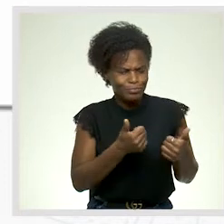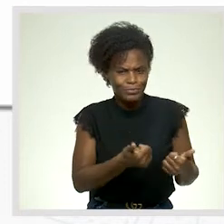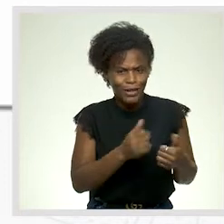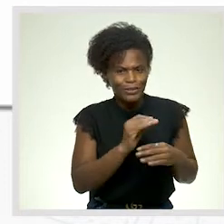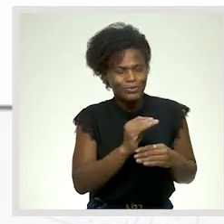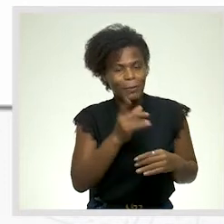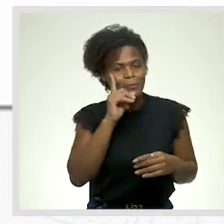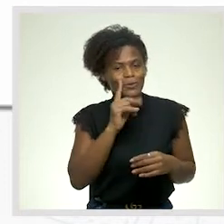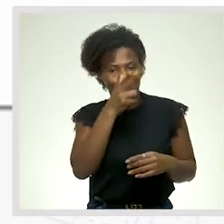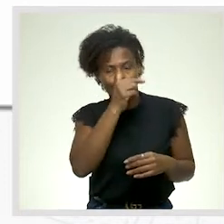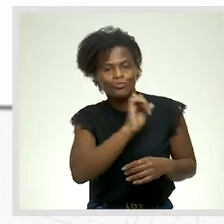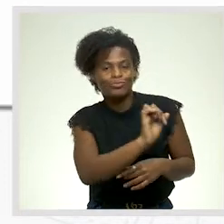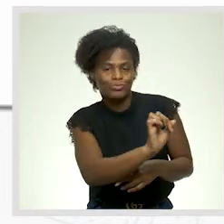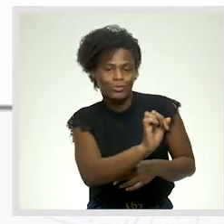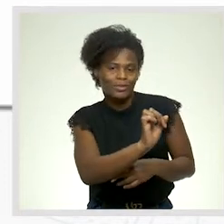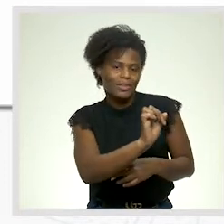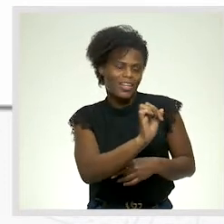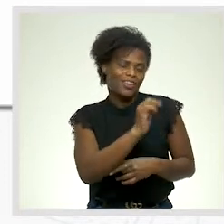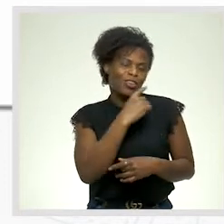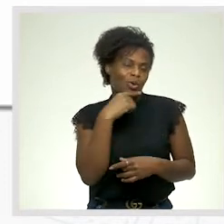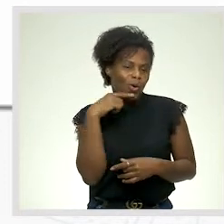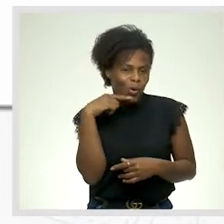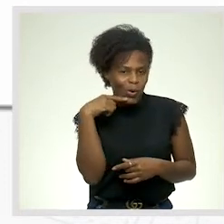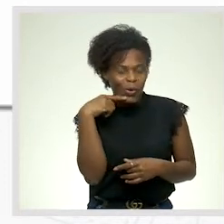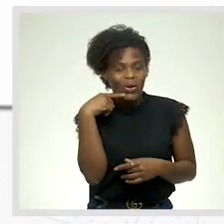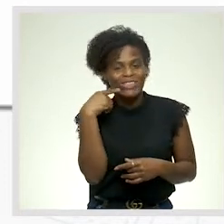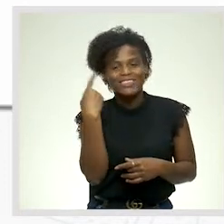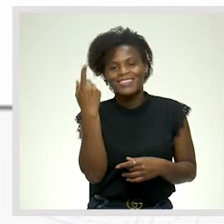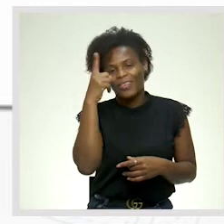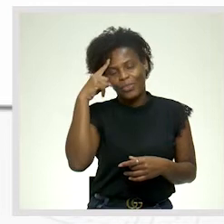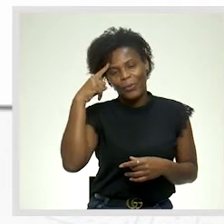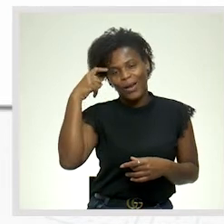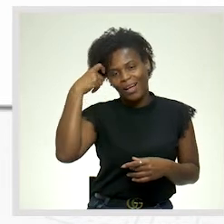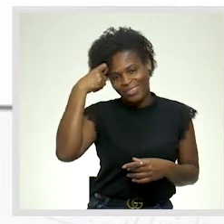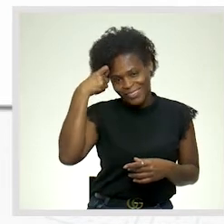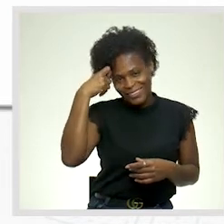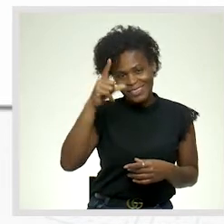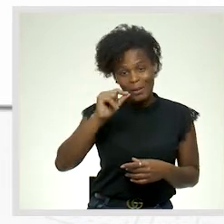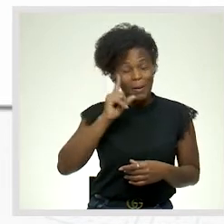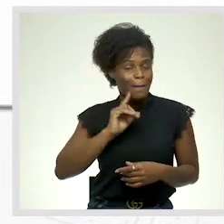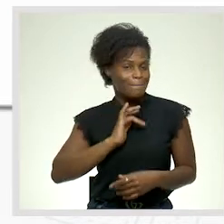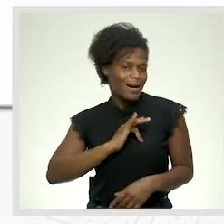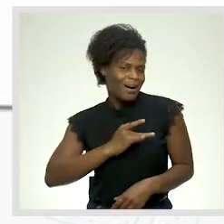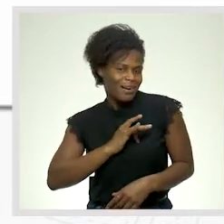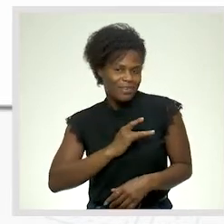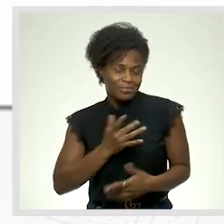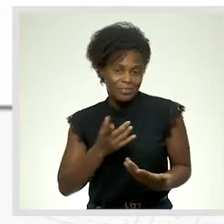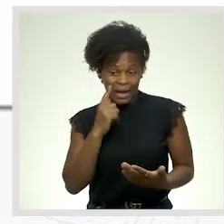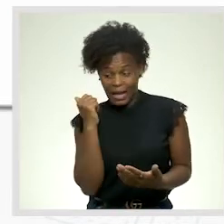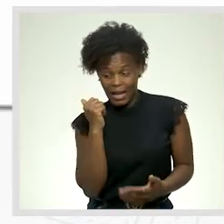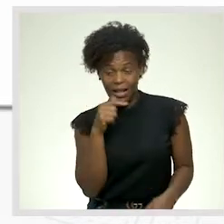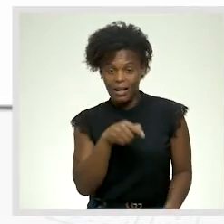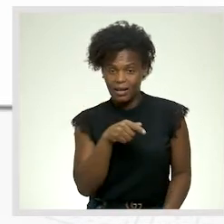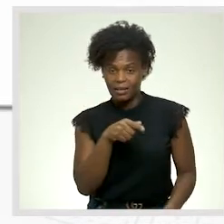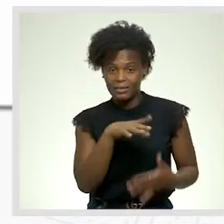chuchu da sua doce, adorada e também amada. Então, ele ali está